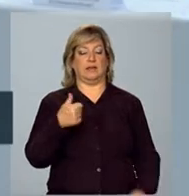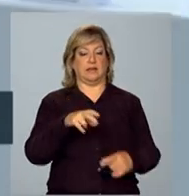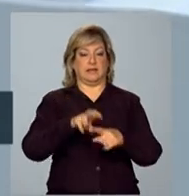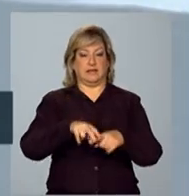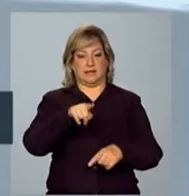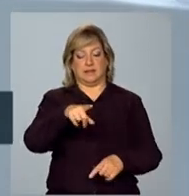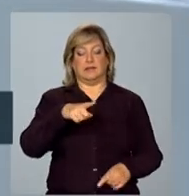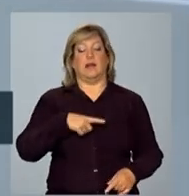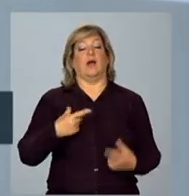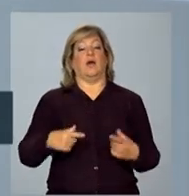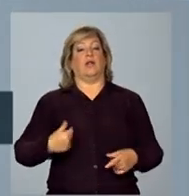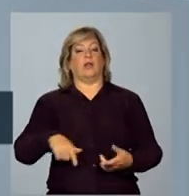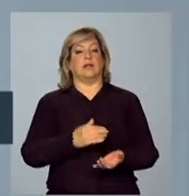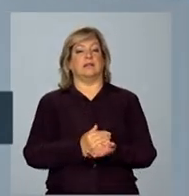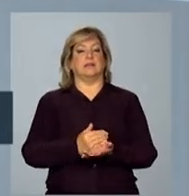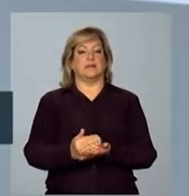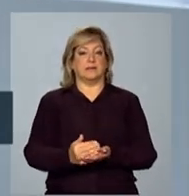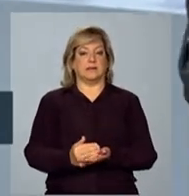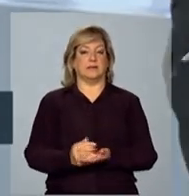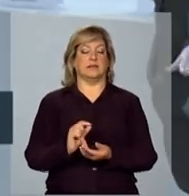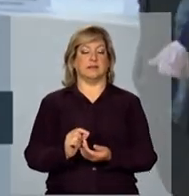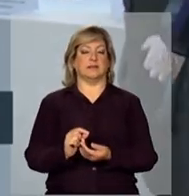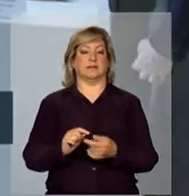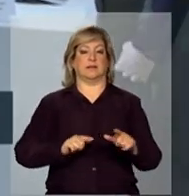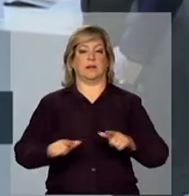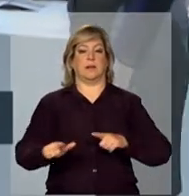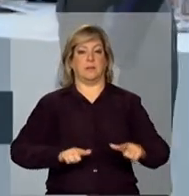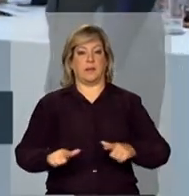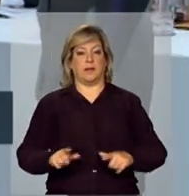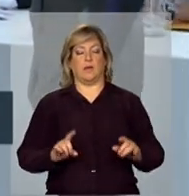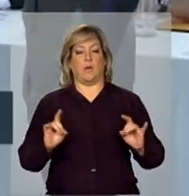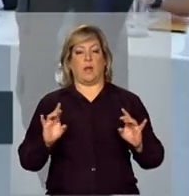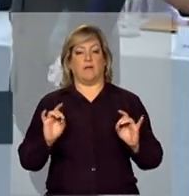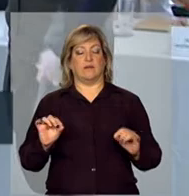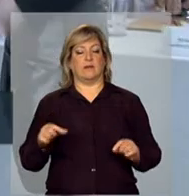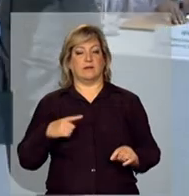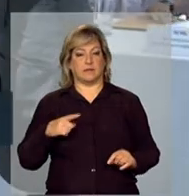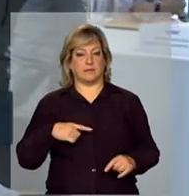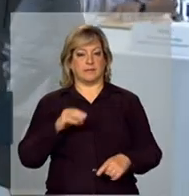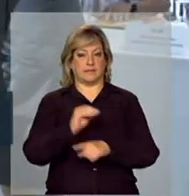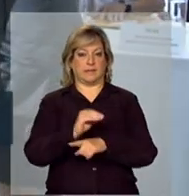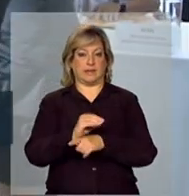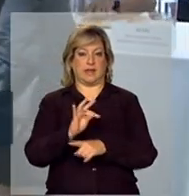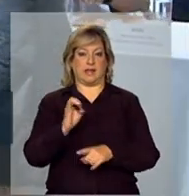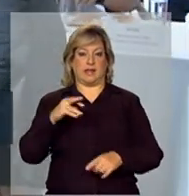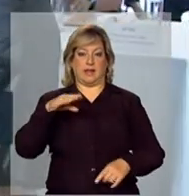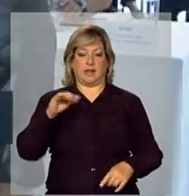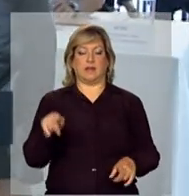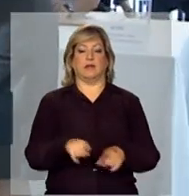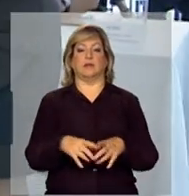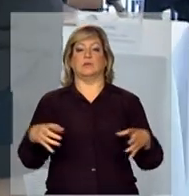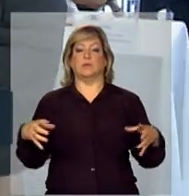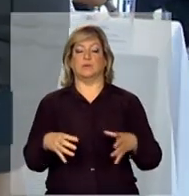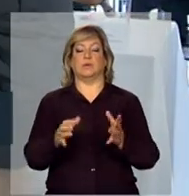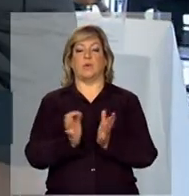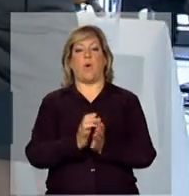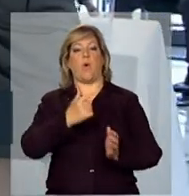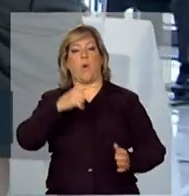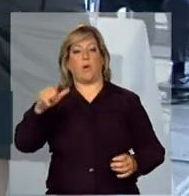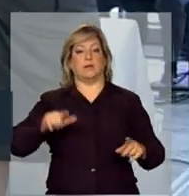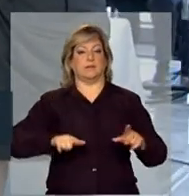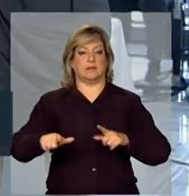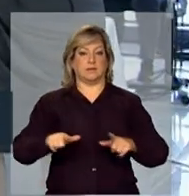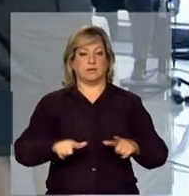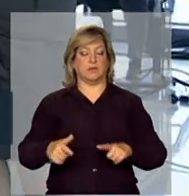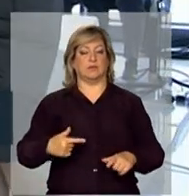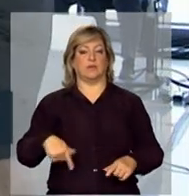onde nós iniciamos uma ação de qualificação e assistência técnica, com um conjunto de outras ações, também voltaram